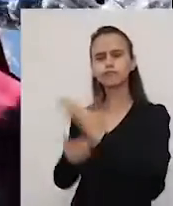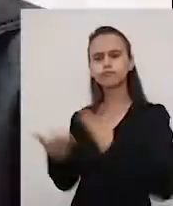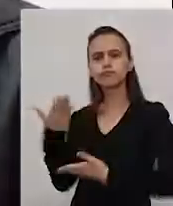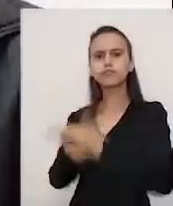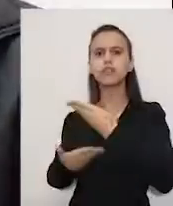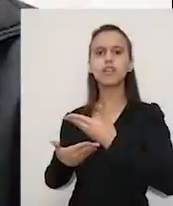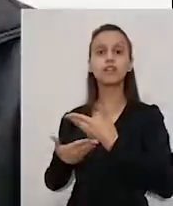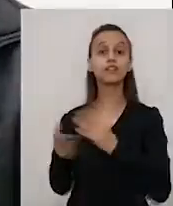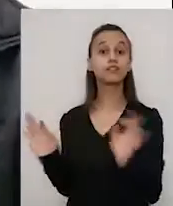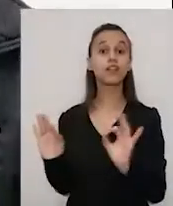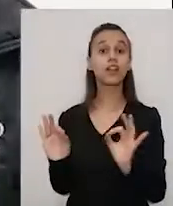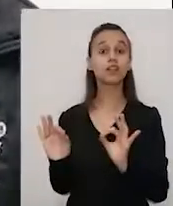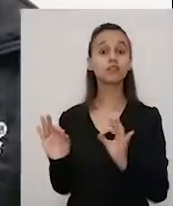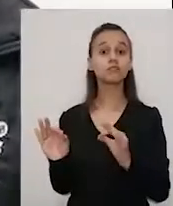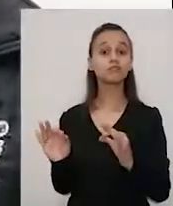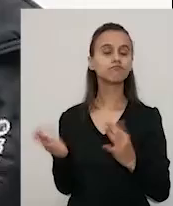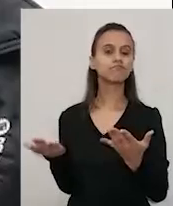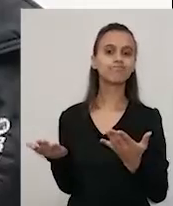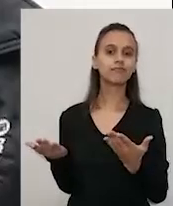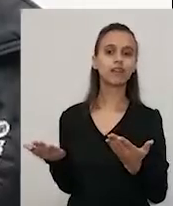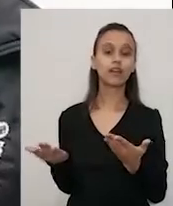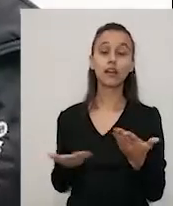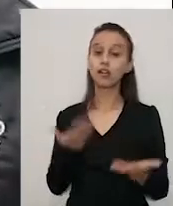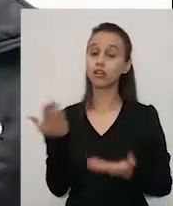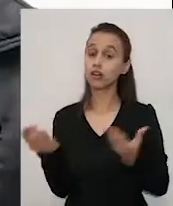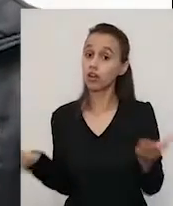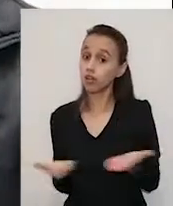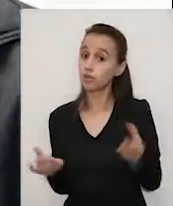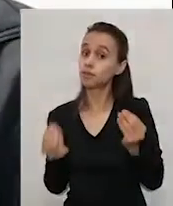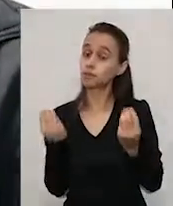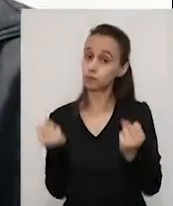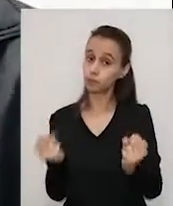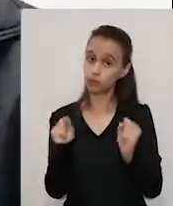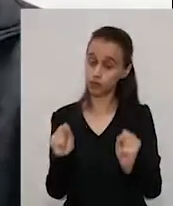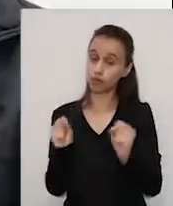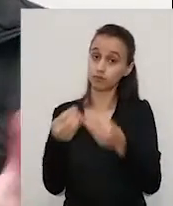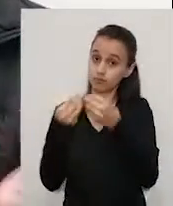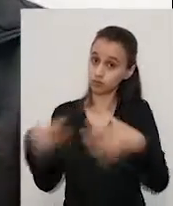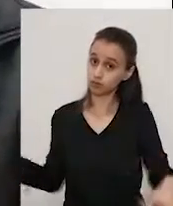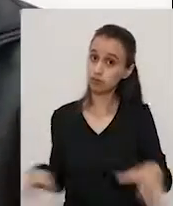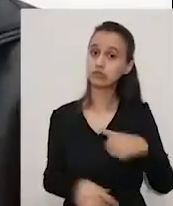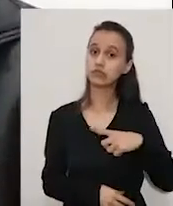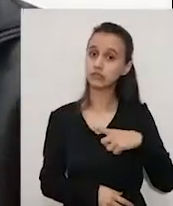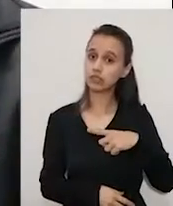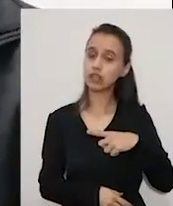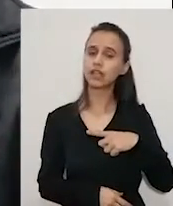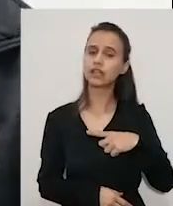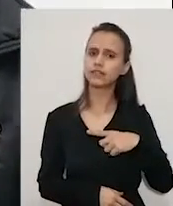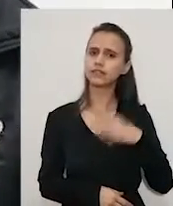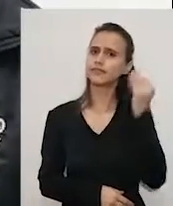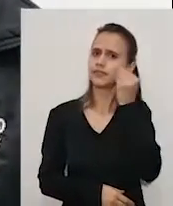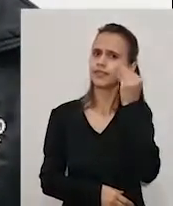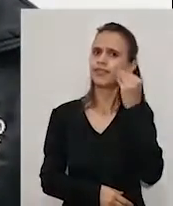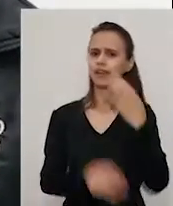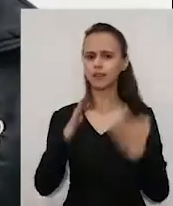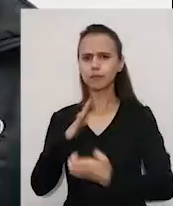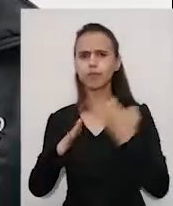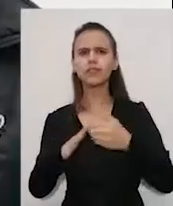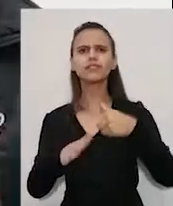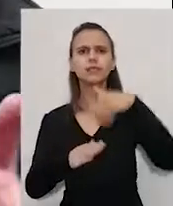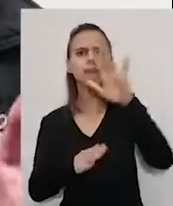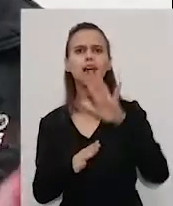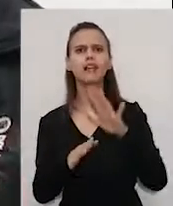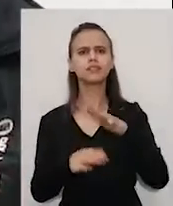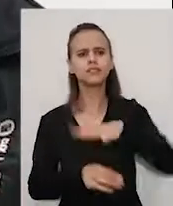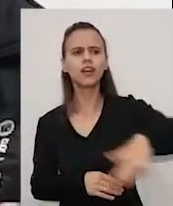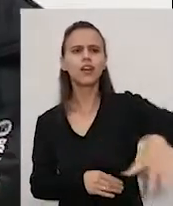e que resultou em acordos que possibilitasse a empresa ganhar mercado, buscar novos mercados, tanto